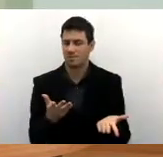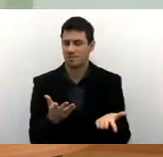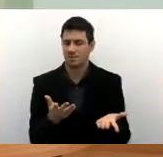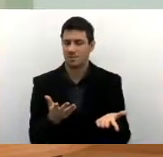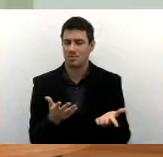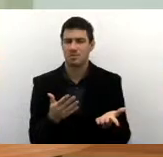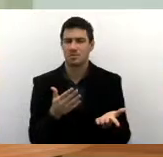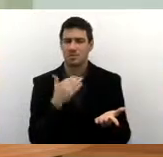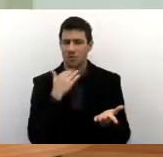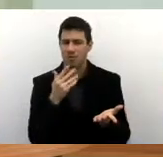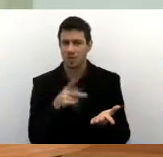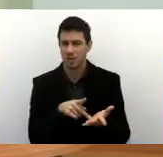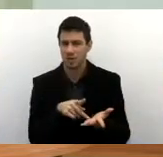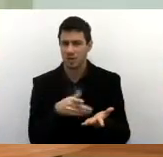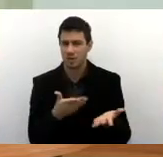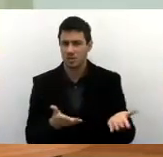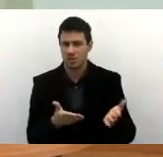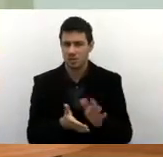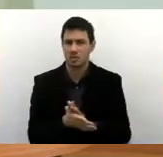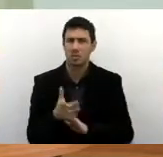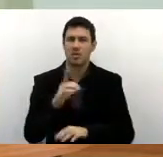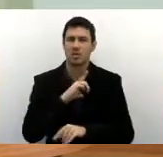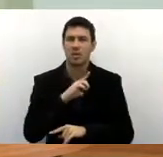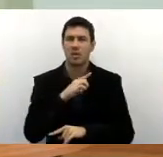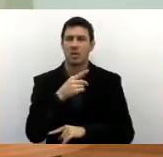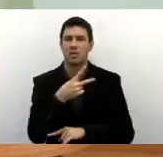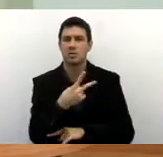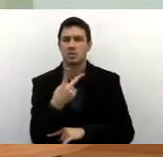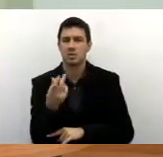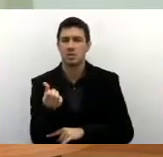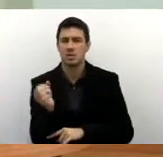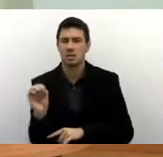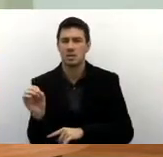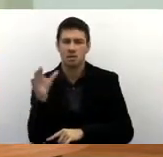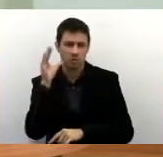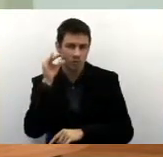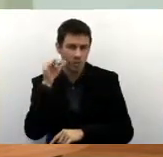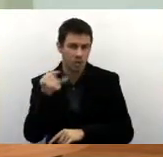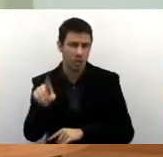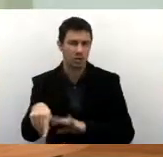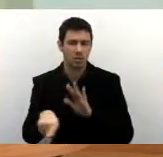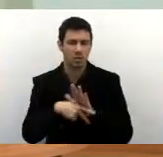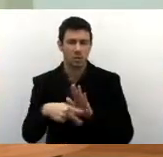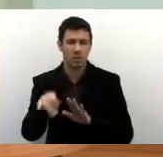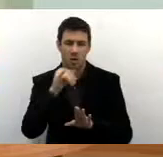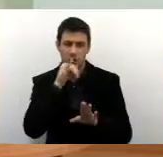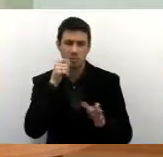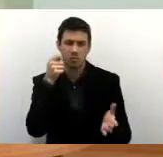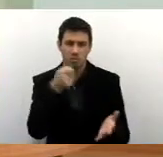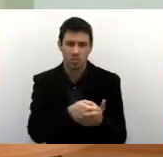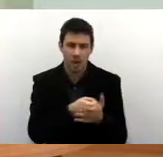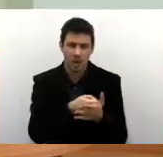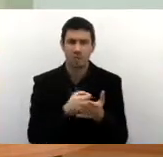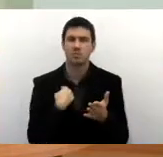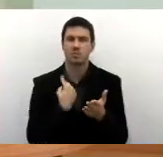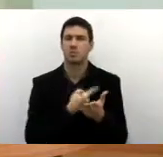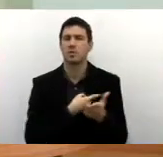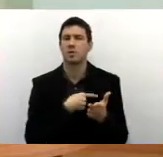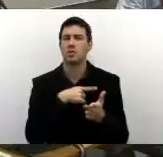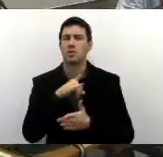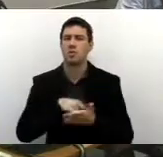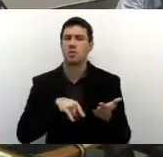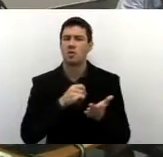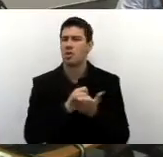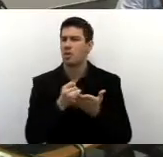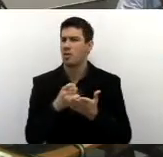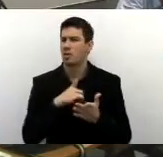O que não é verdade é a de Educação. Então, tem 260 funcionários que são pagos pela Agende em contrato com a Prefeitura. E